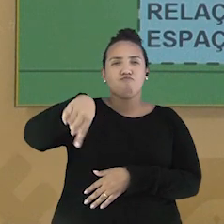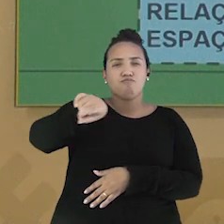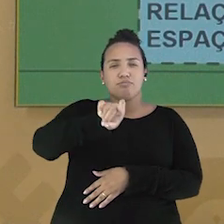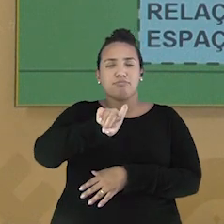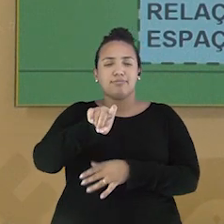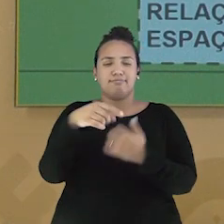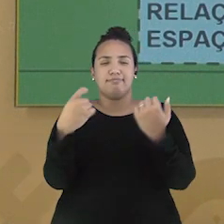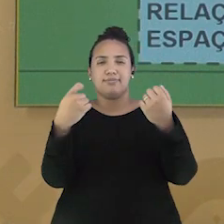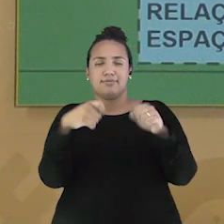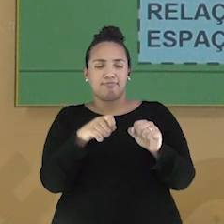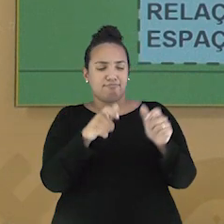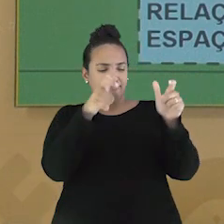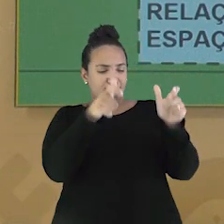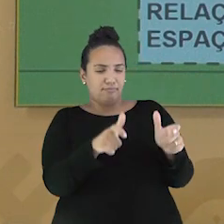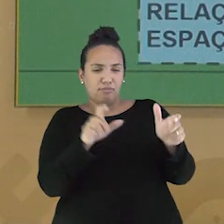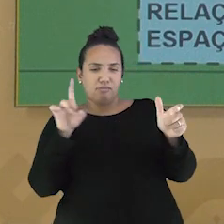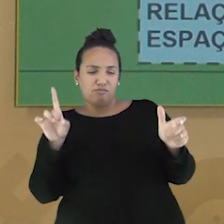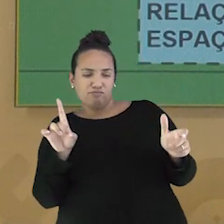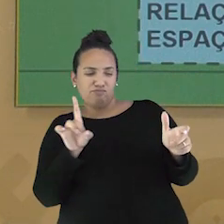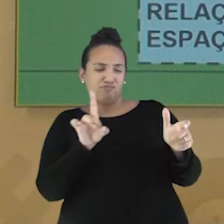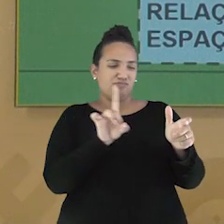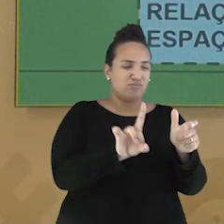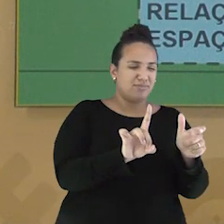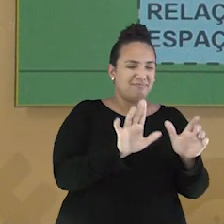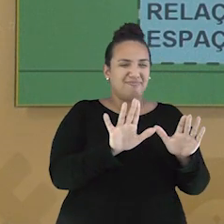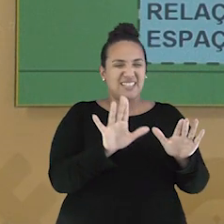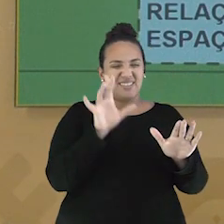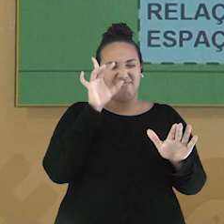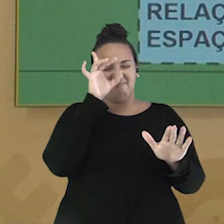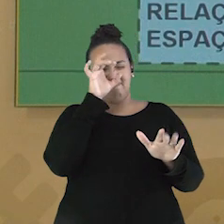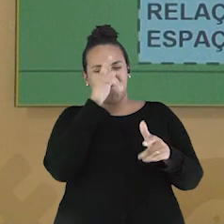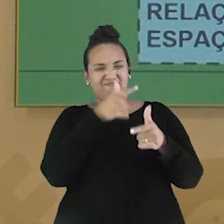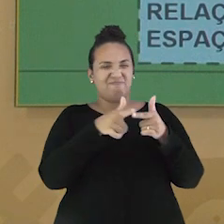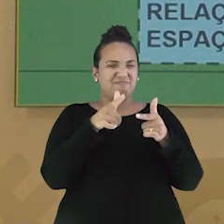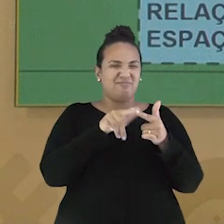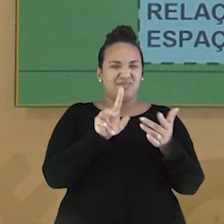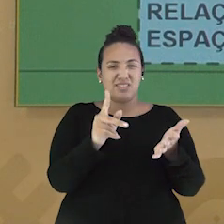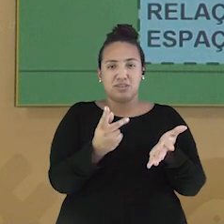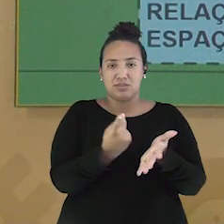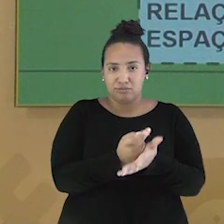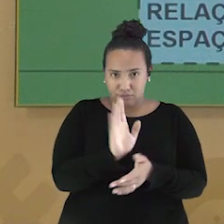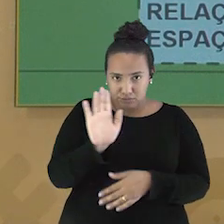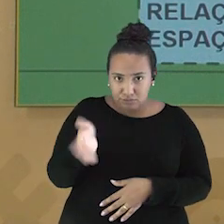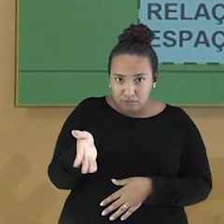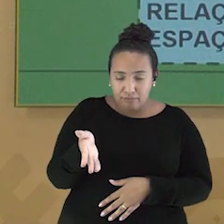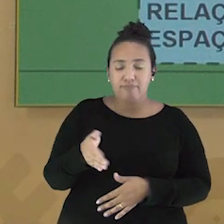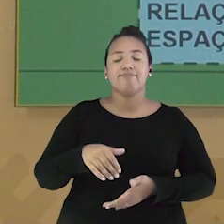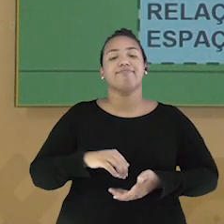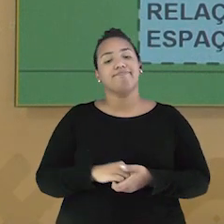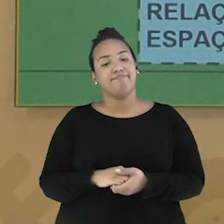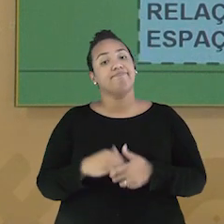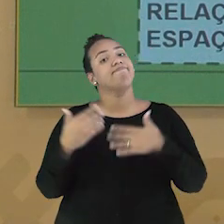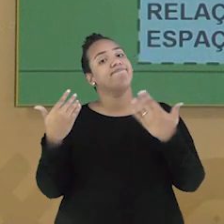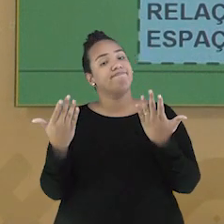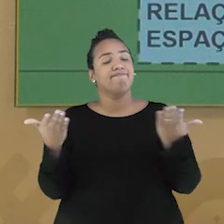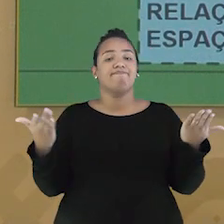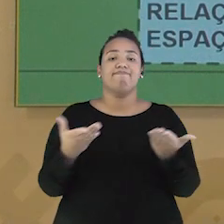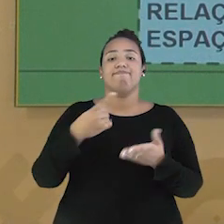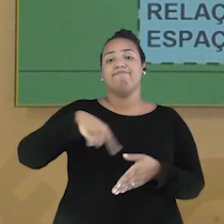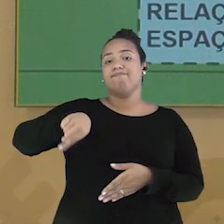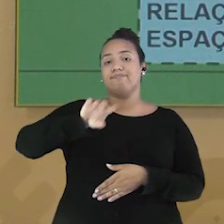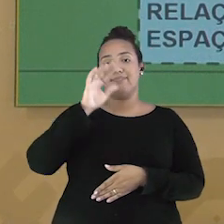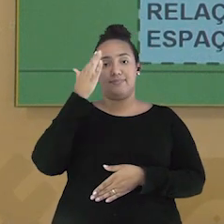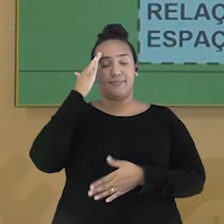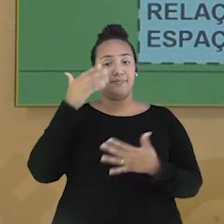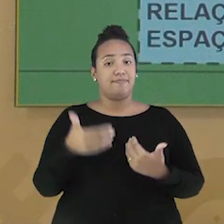chegar a algum lugar e ter dificuldade de se localizar. E aí, já aconteceu com você? Vamos compreender melhor sobre a